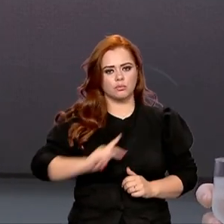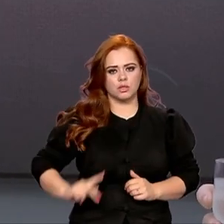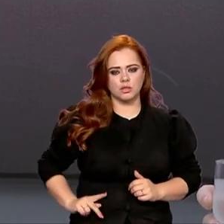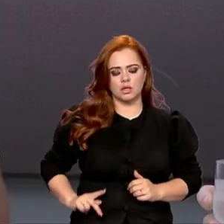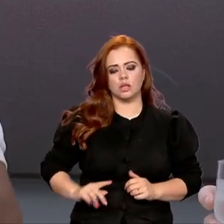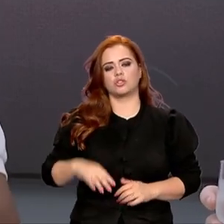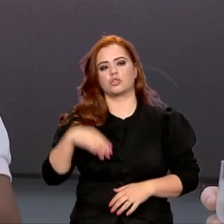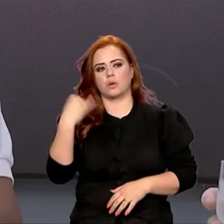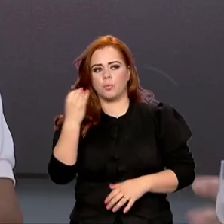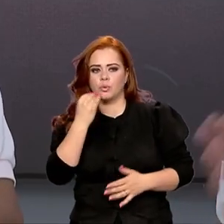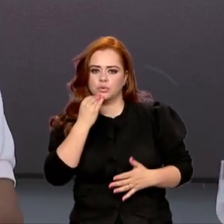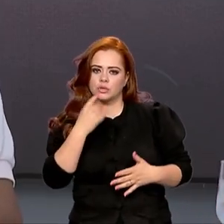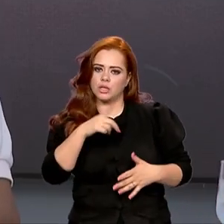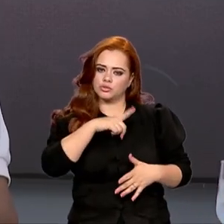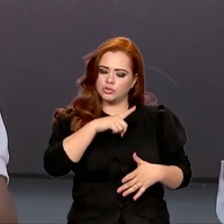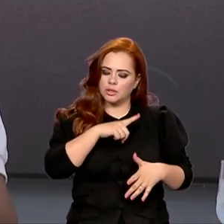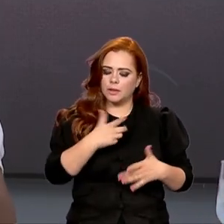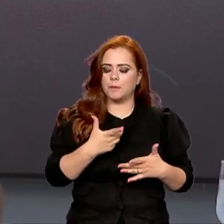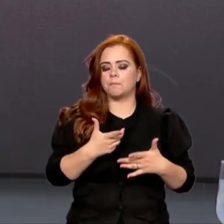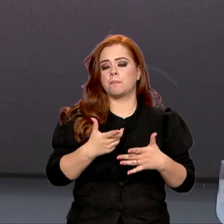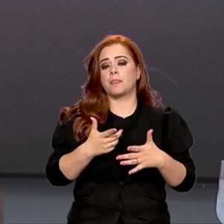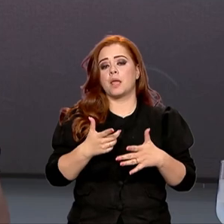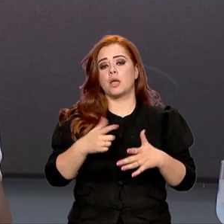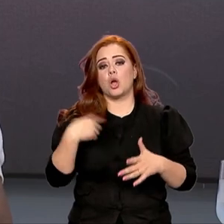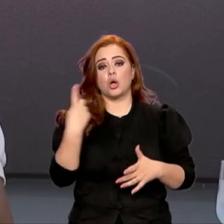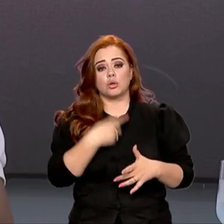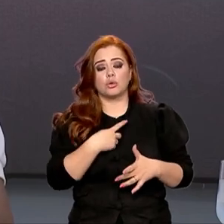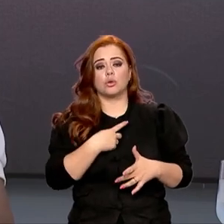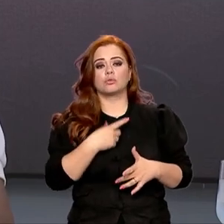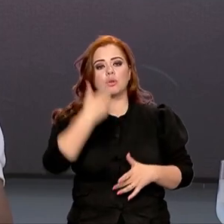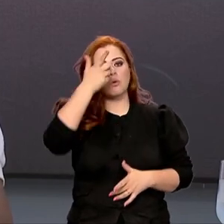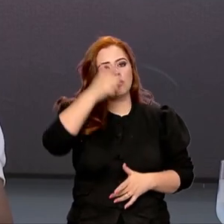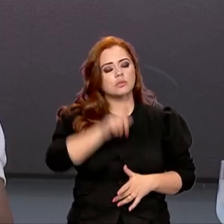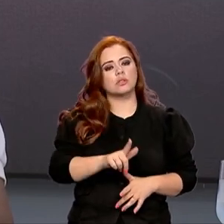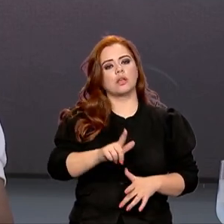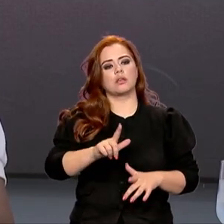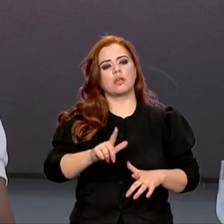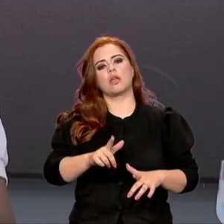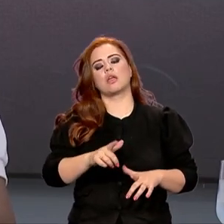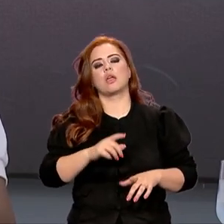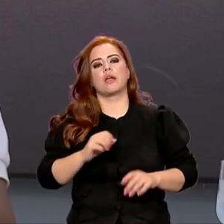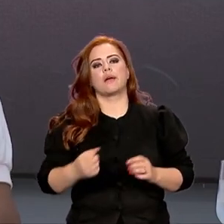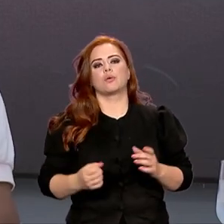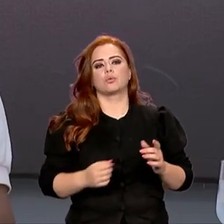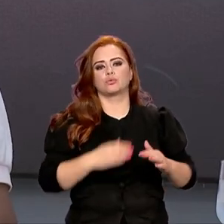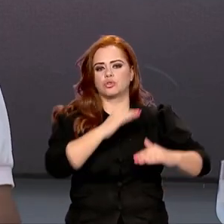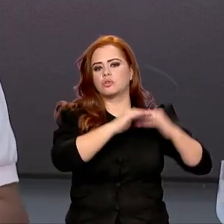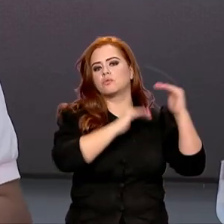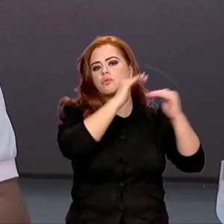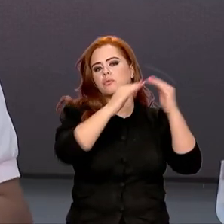oportuno, não na solenidade, para que a gente possa conquistar esse grande investimento para o desenvolvimento da nossa cidade.